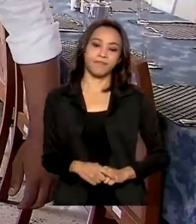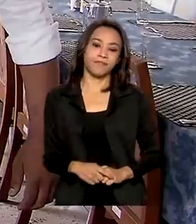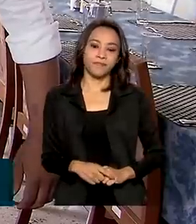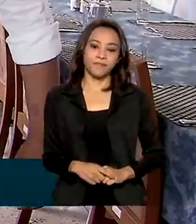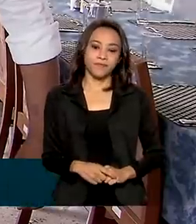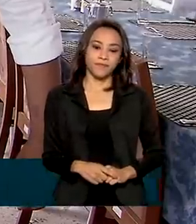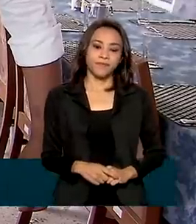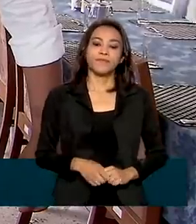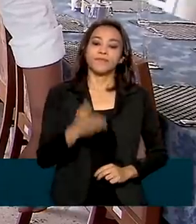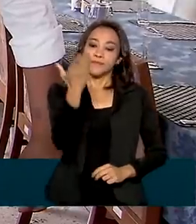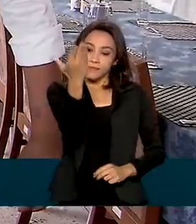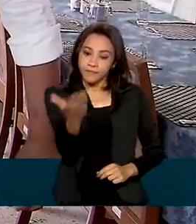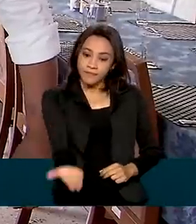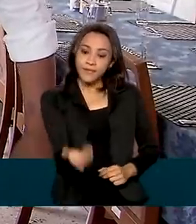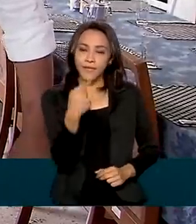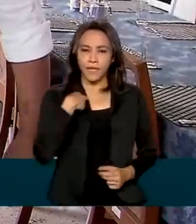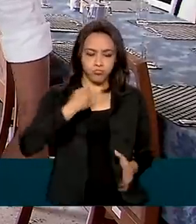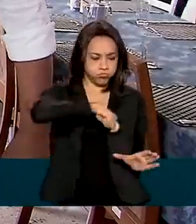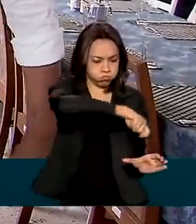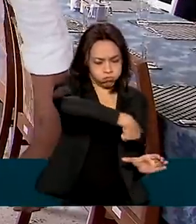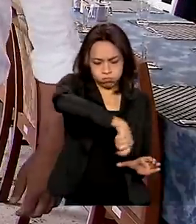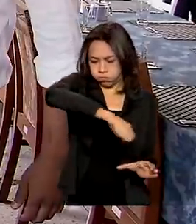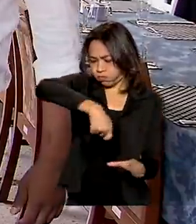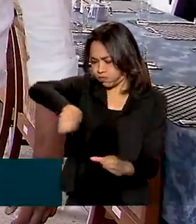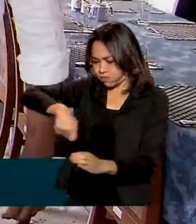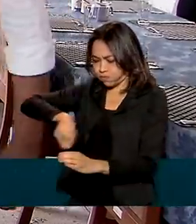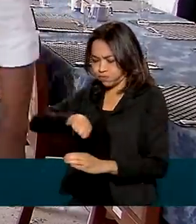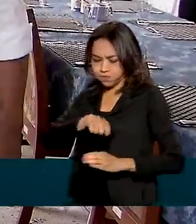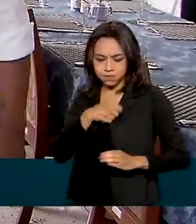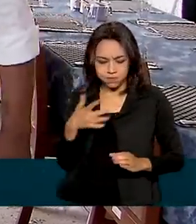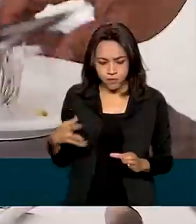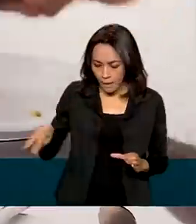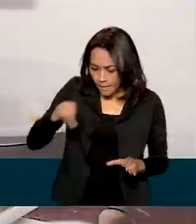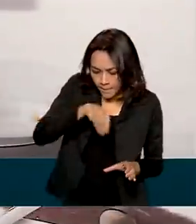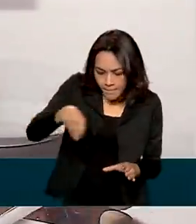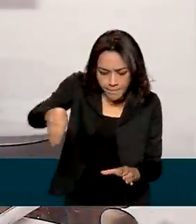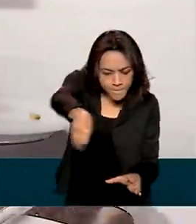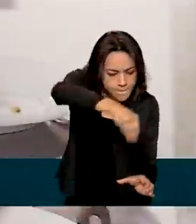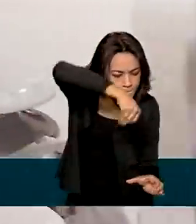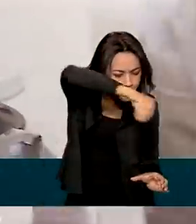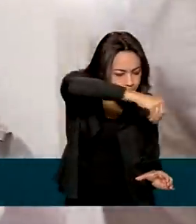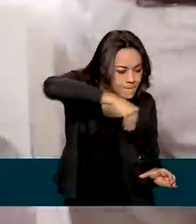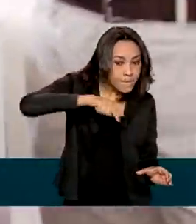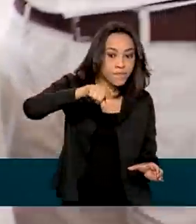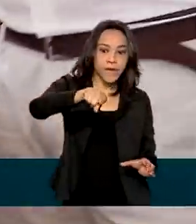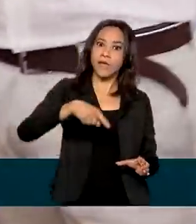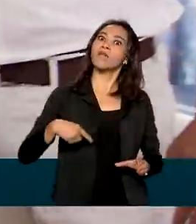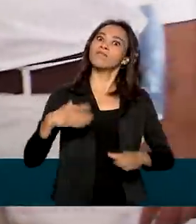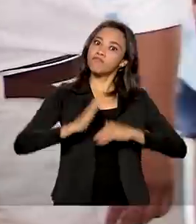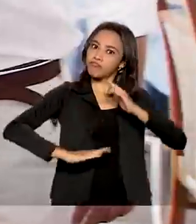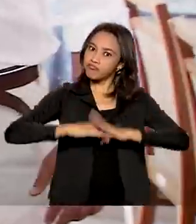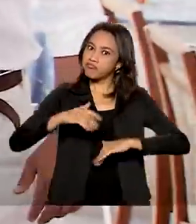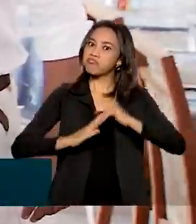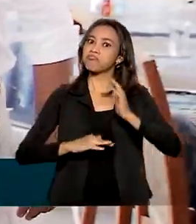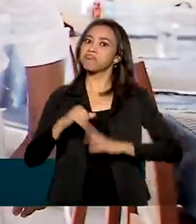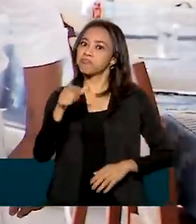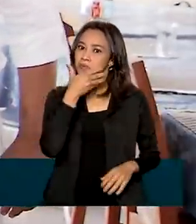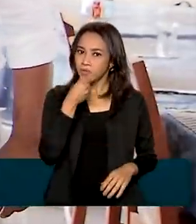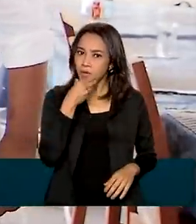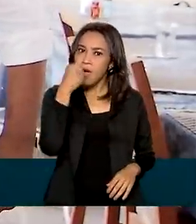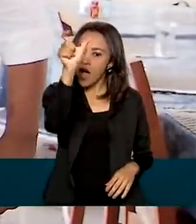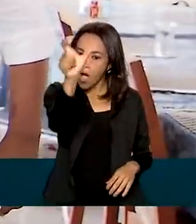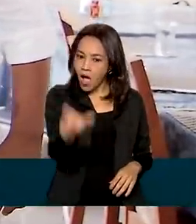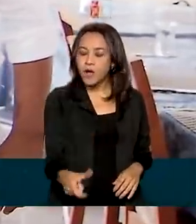A habilidade com as panelas e a intimidade com os temperos virou profissão bem-sucedida para Paulo Henrique.